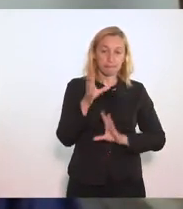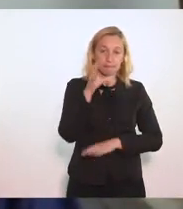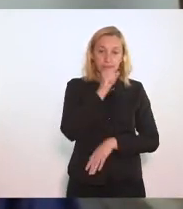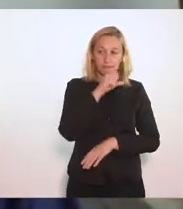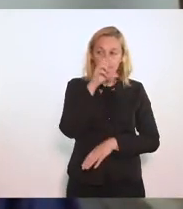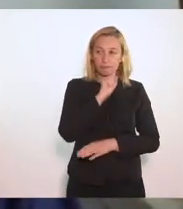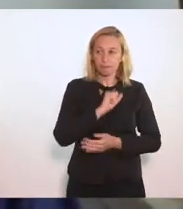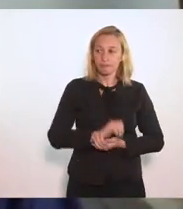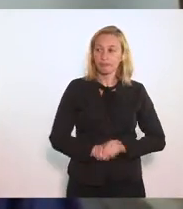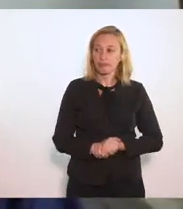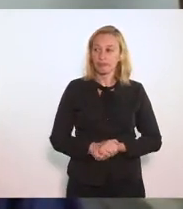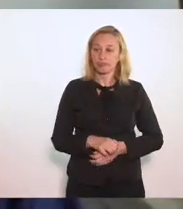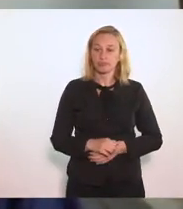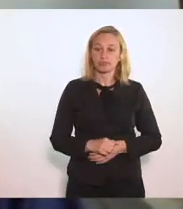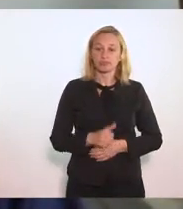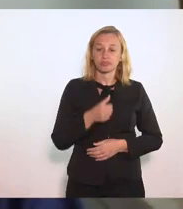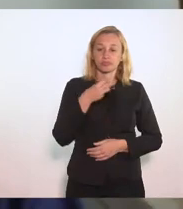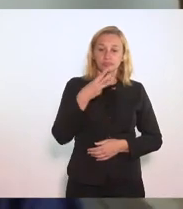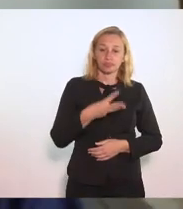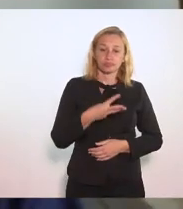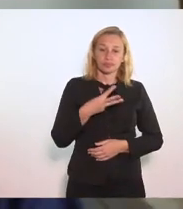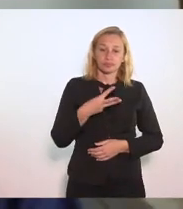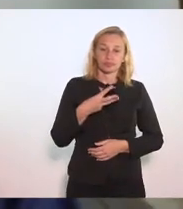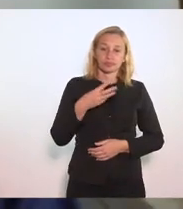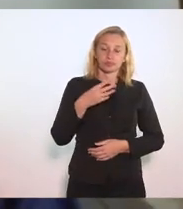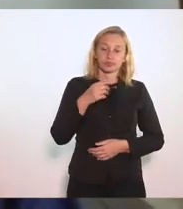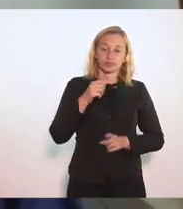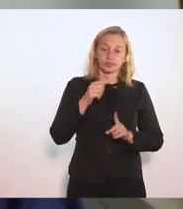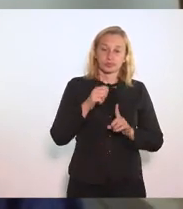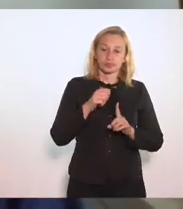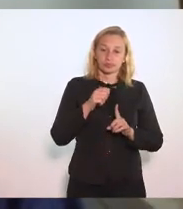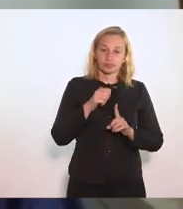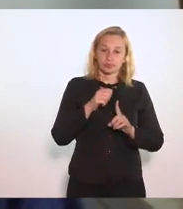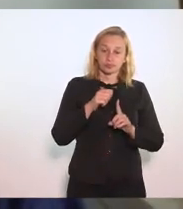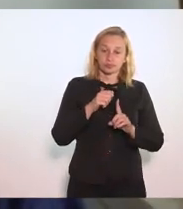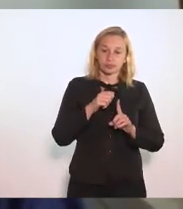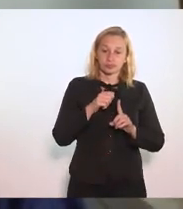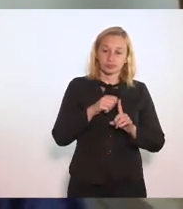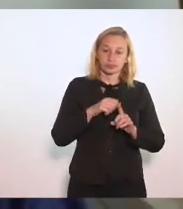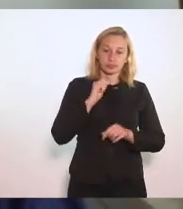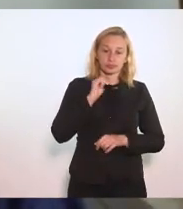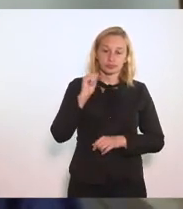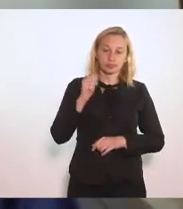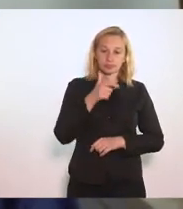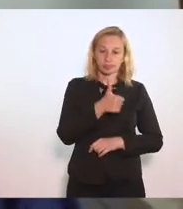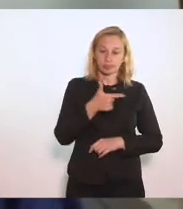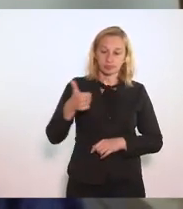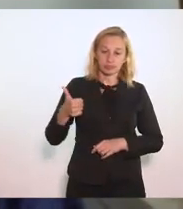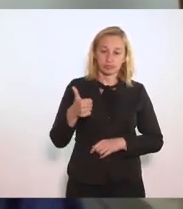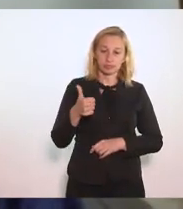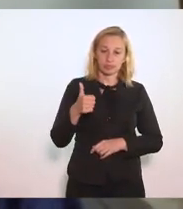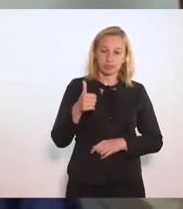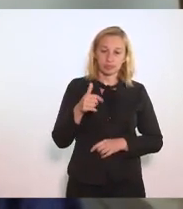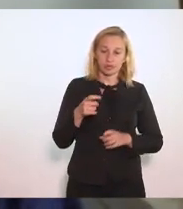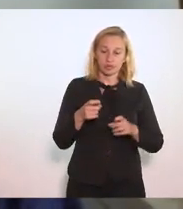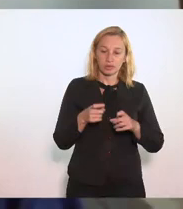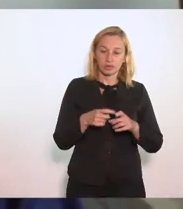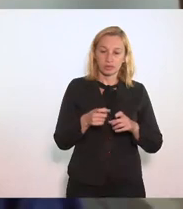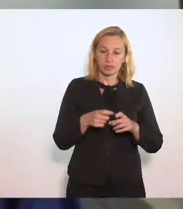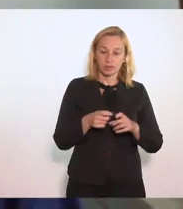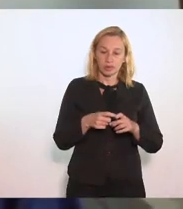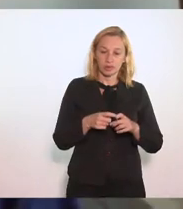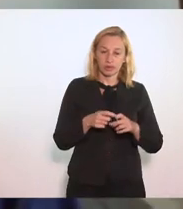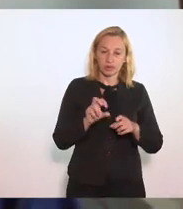Dia 3 do 4 De 21 Da infectologista Natália